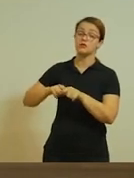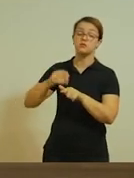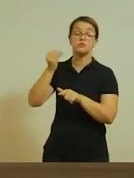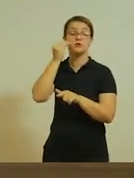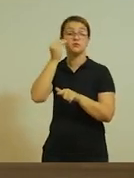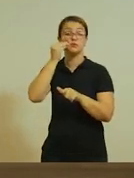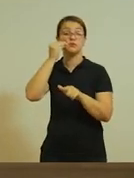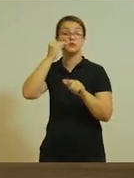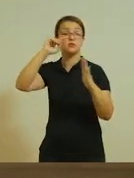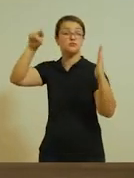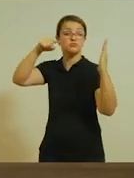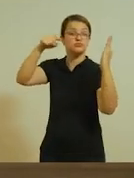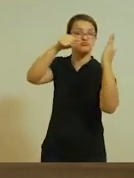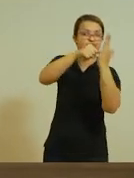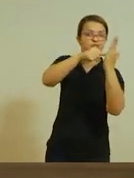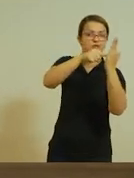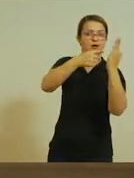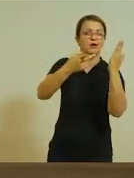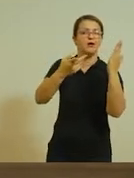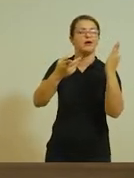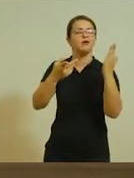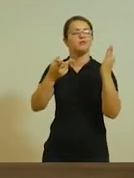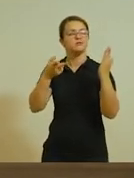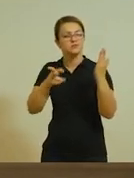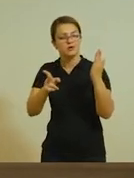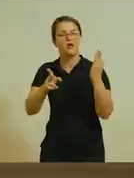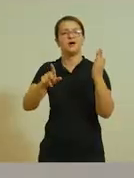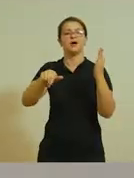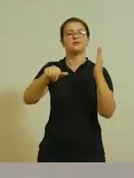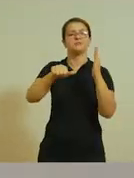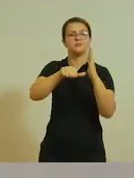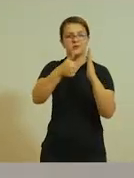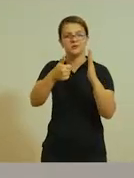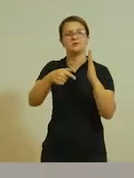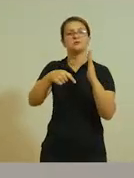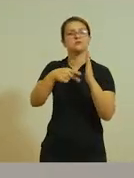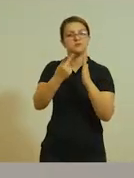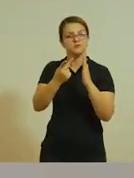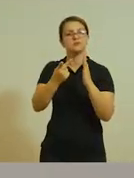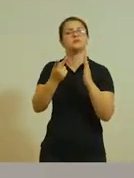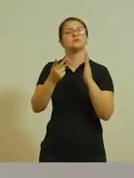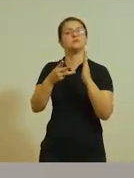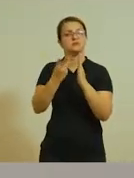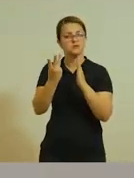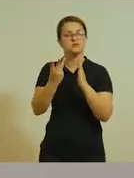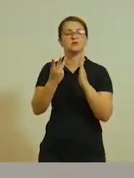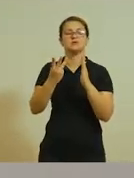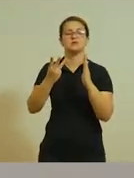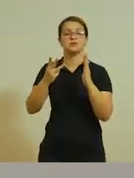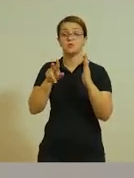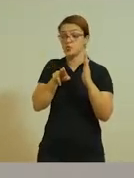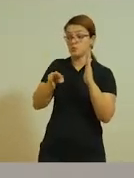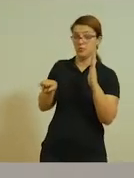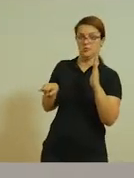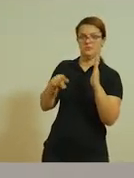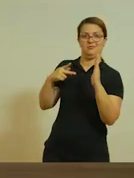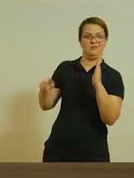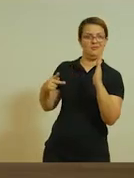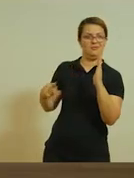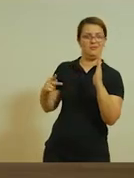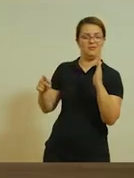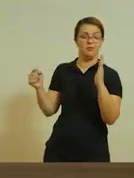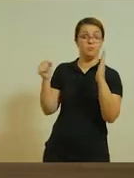jogar. E assim sucessivamente, a segunda, terceira letra, de acordo com a sequência correta do nome da criança.